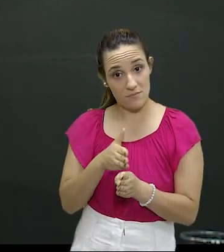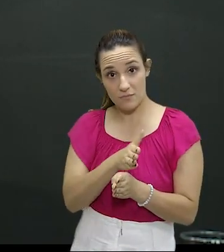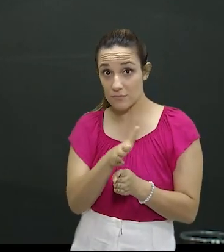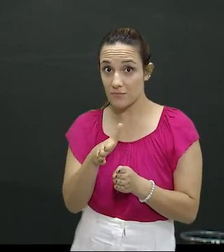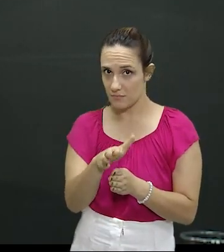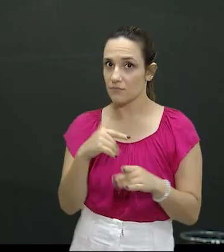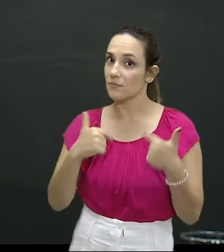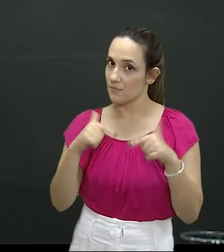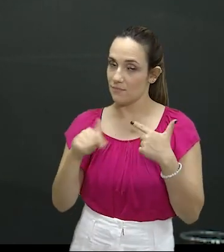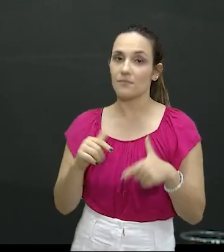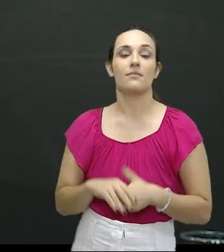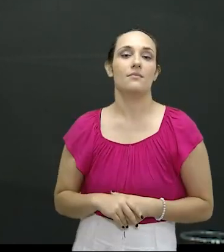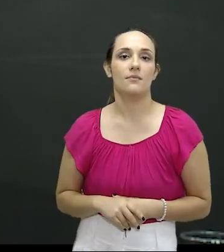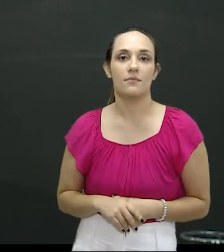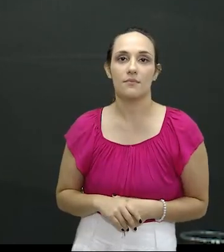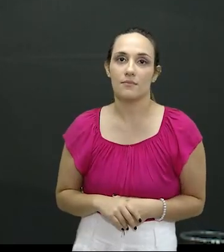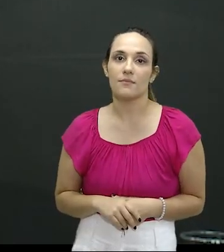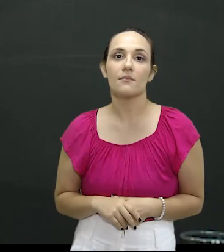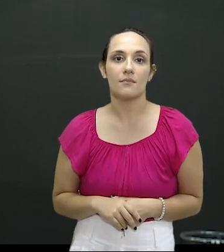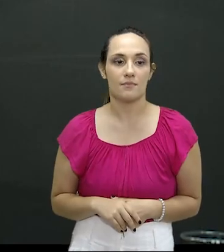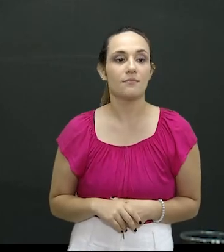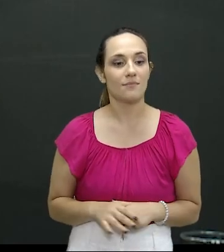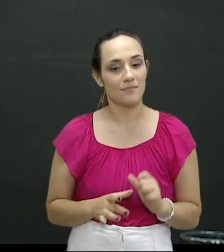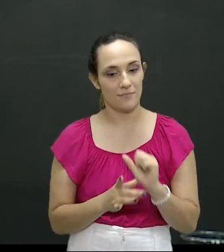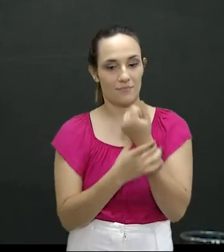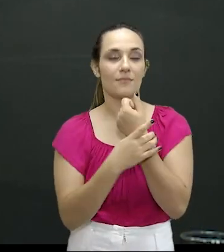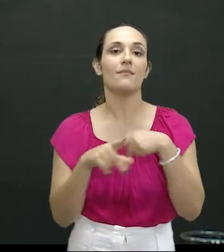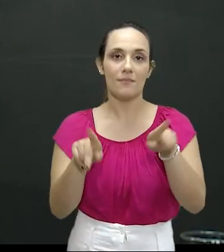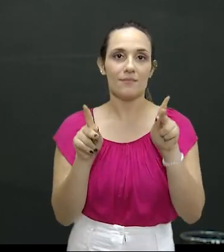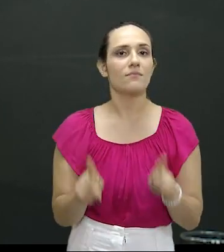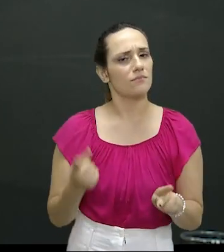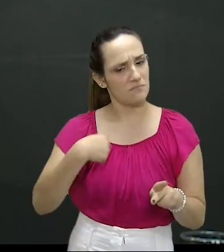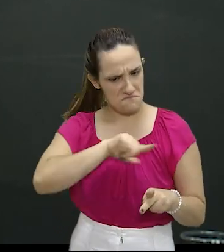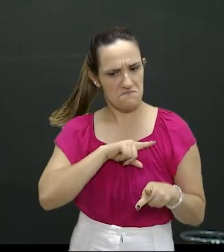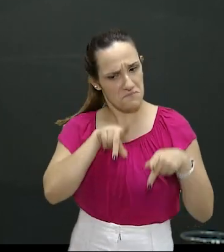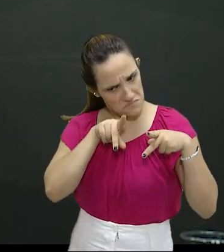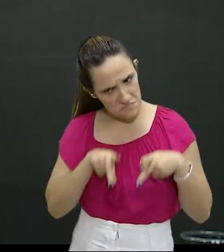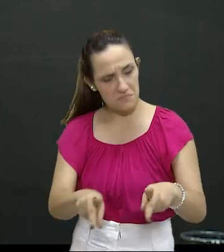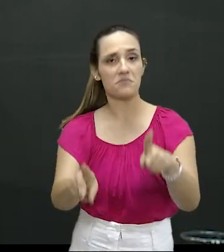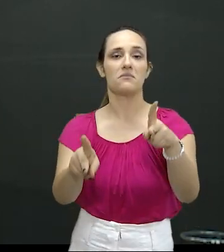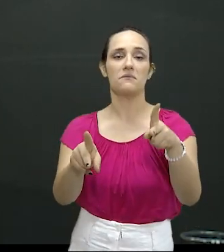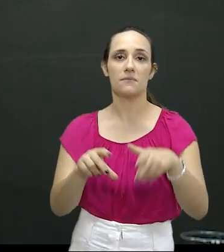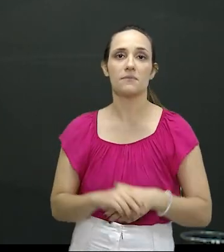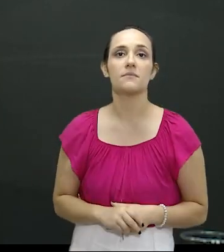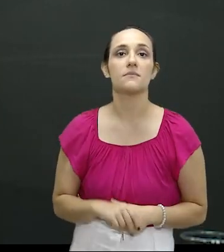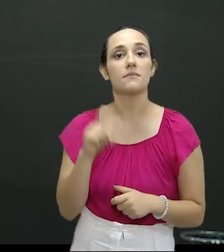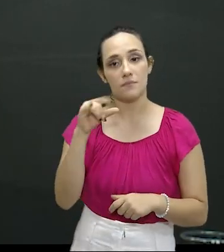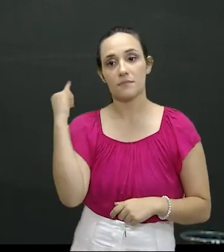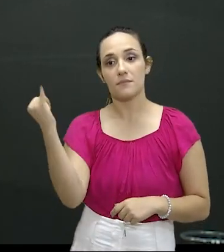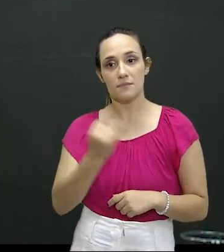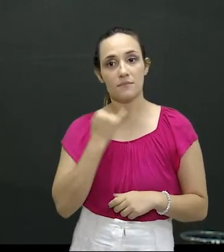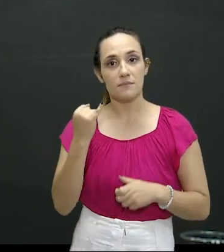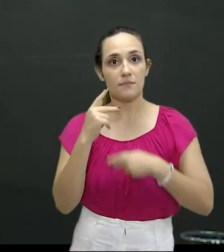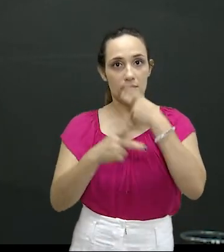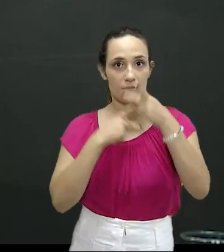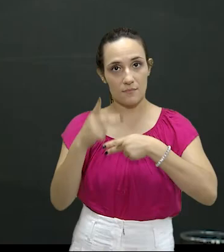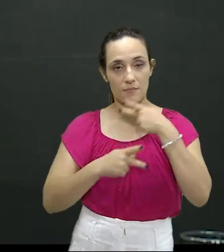atuado para garantir a segurança da população, continuaremos atuando. É importante ressaltar,